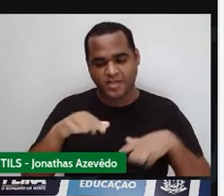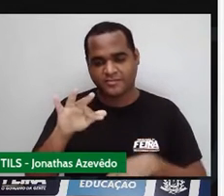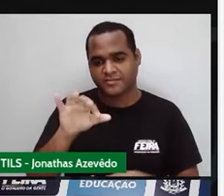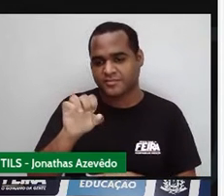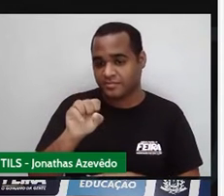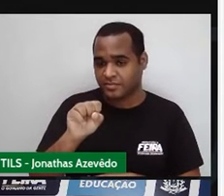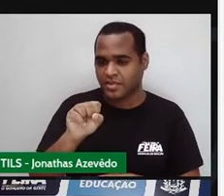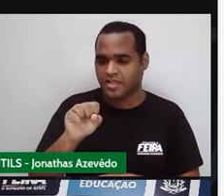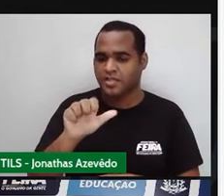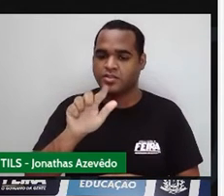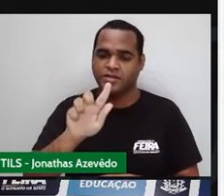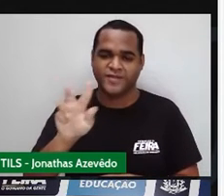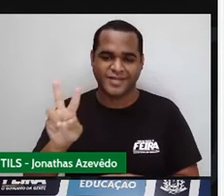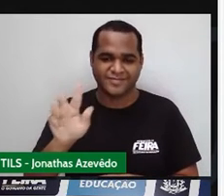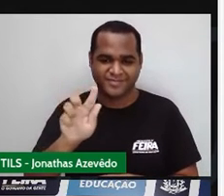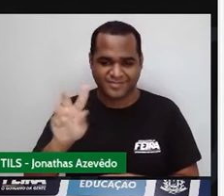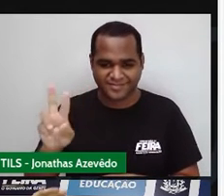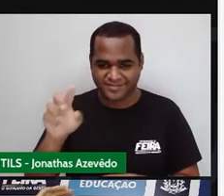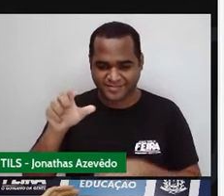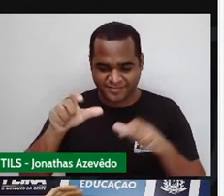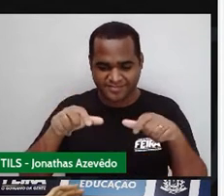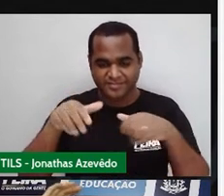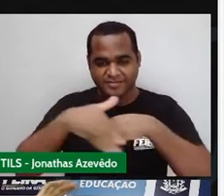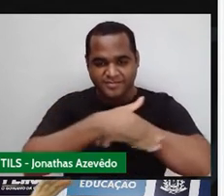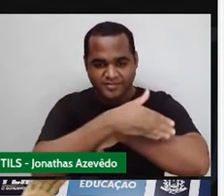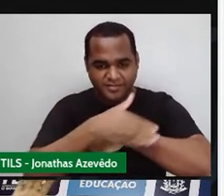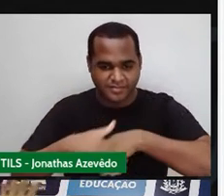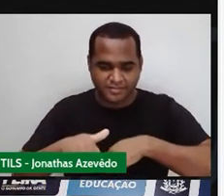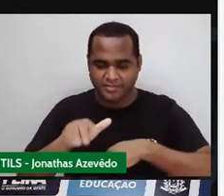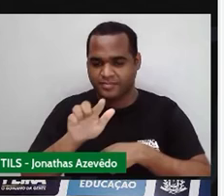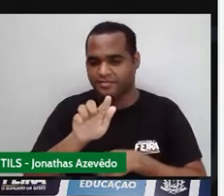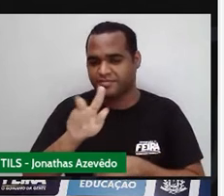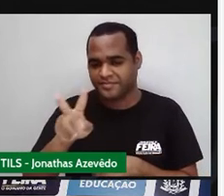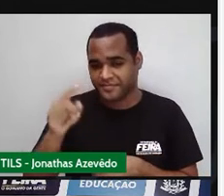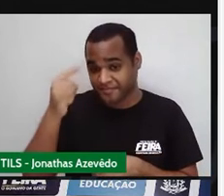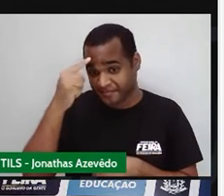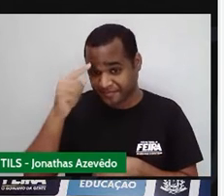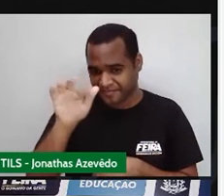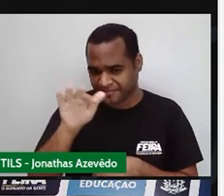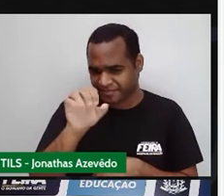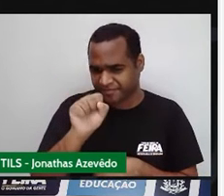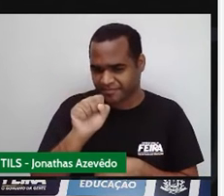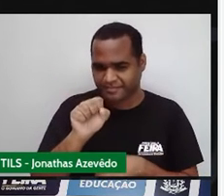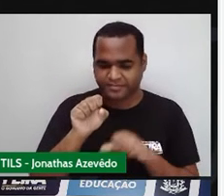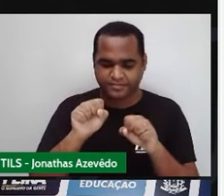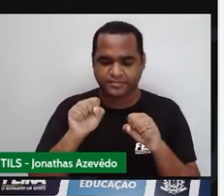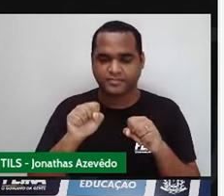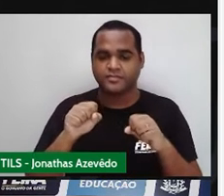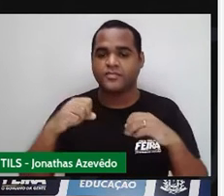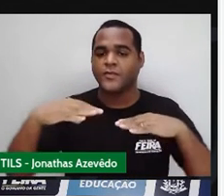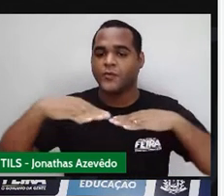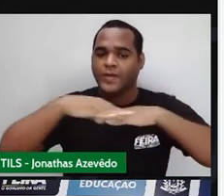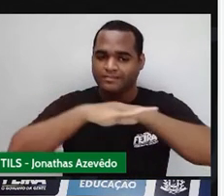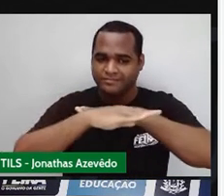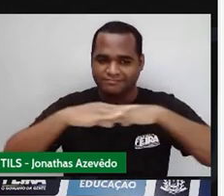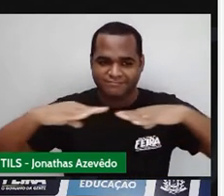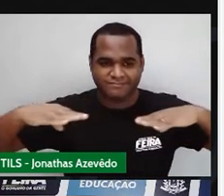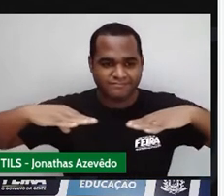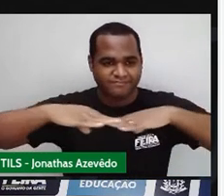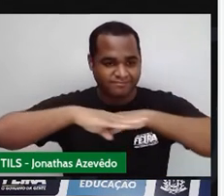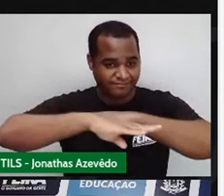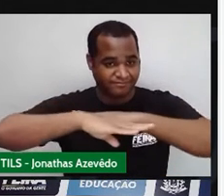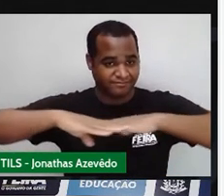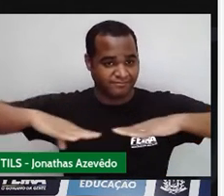Avenida Getúlio Vargas, né? A gente tem duas vias, né? Uma